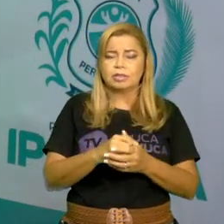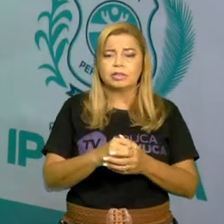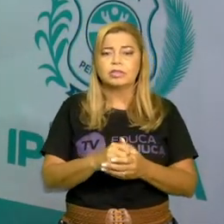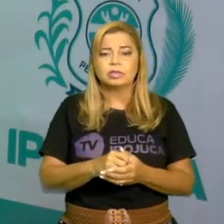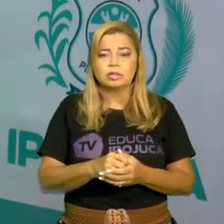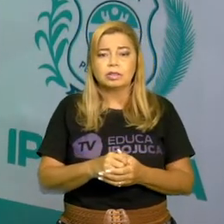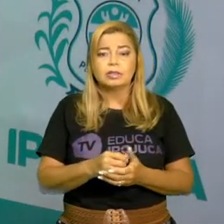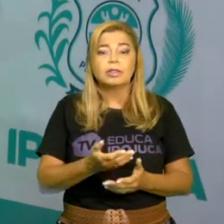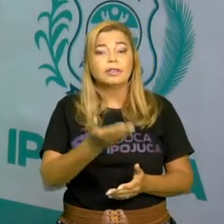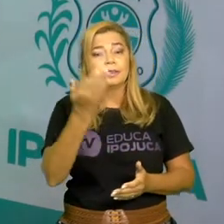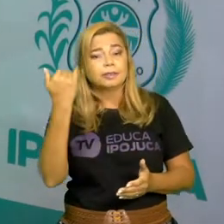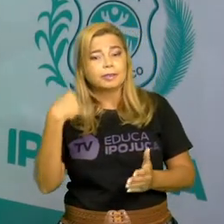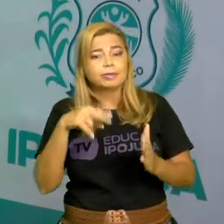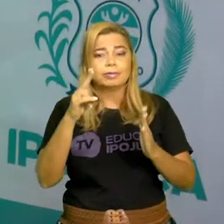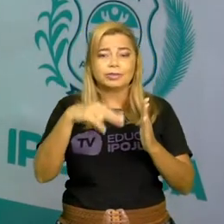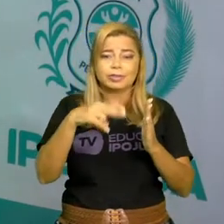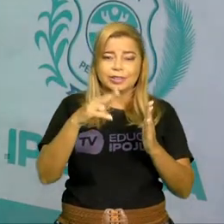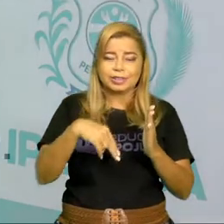pouquinho mais do nosso H?